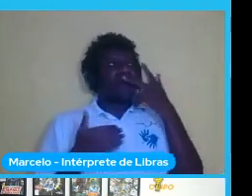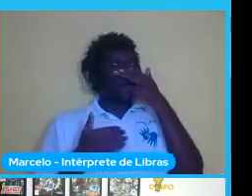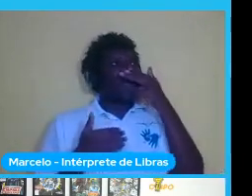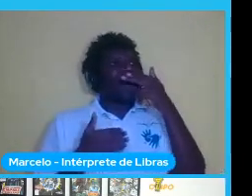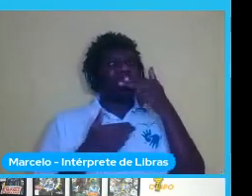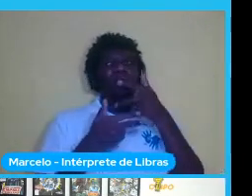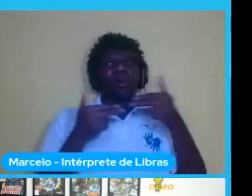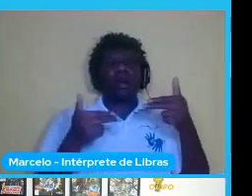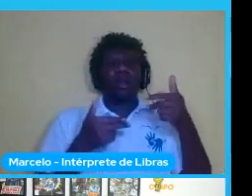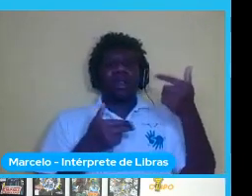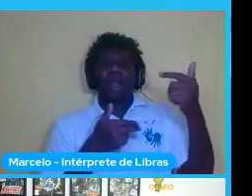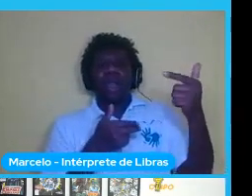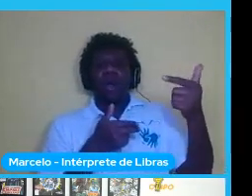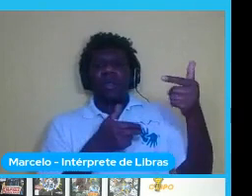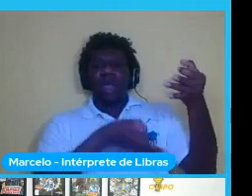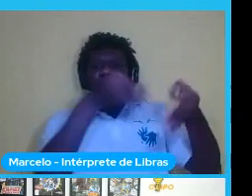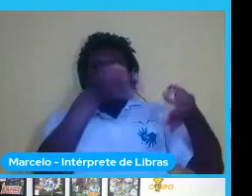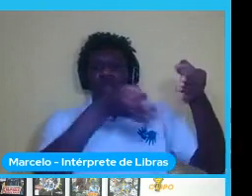então